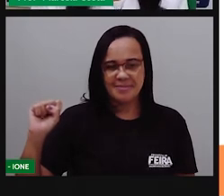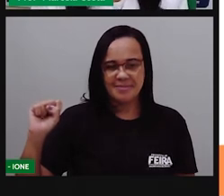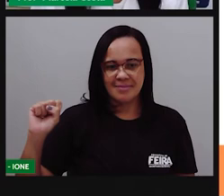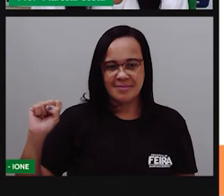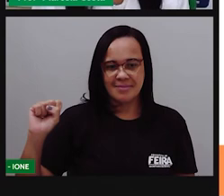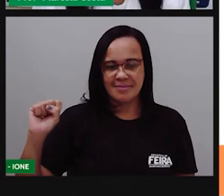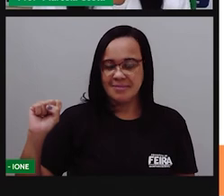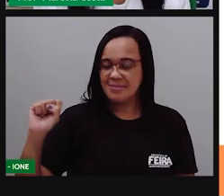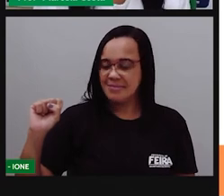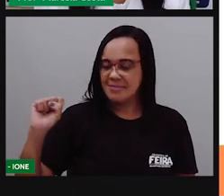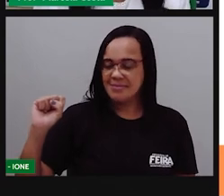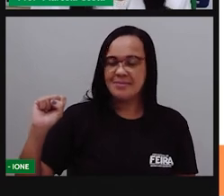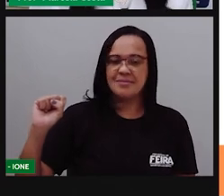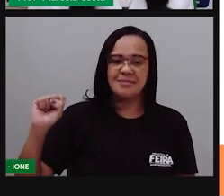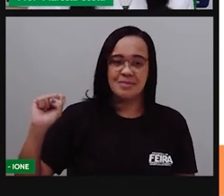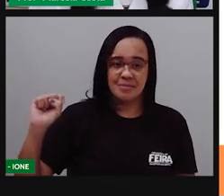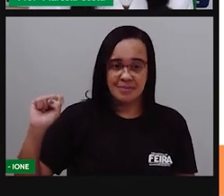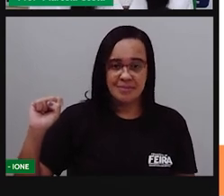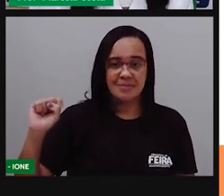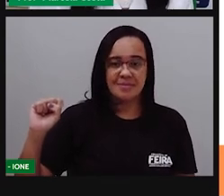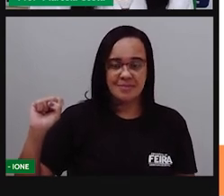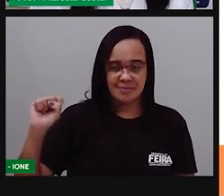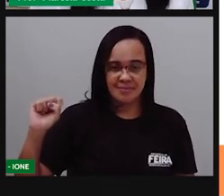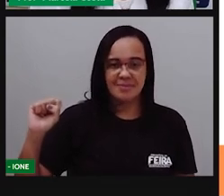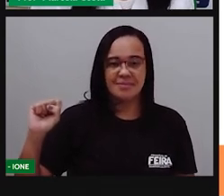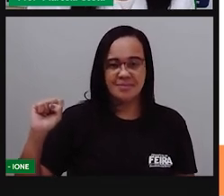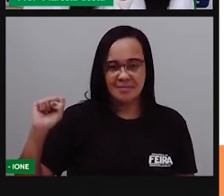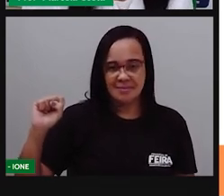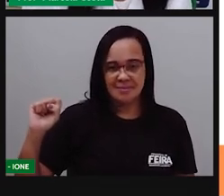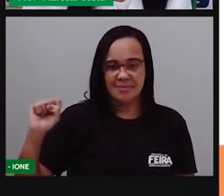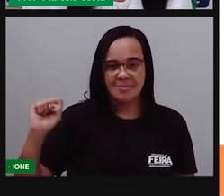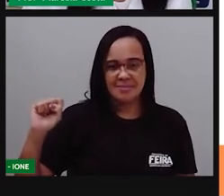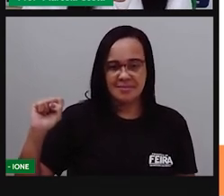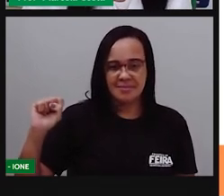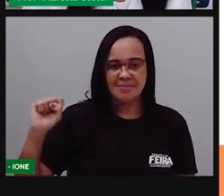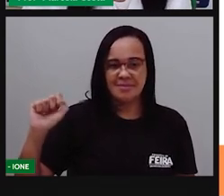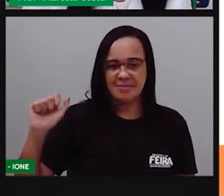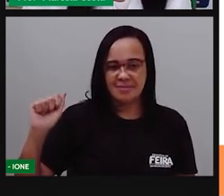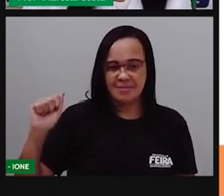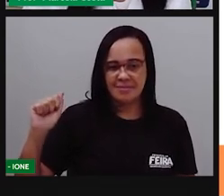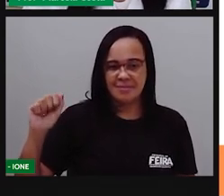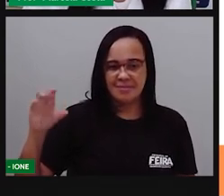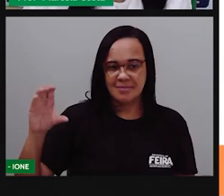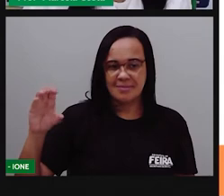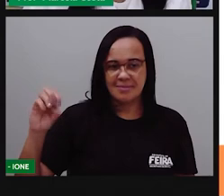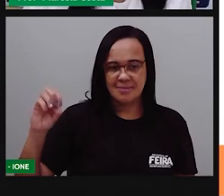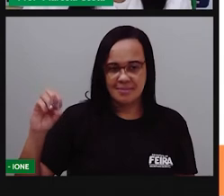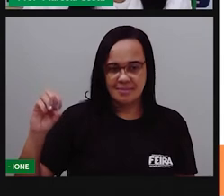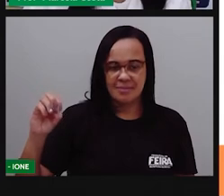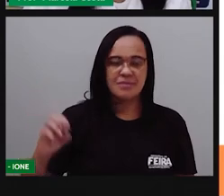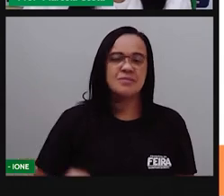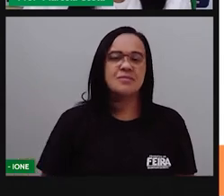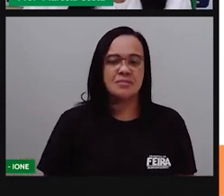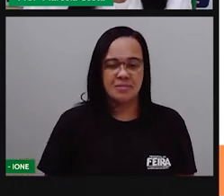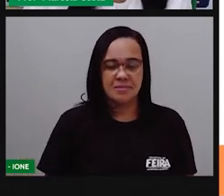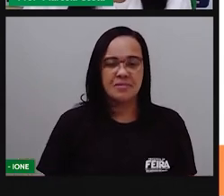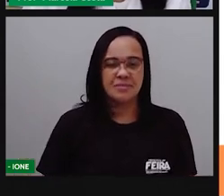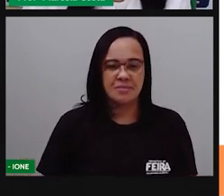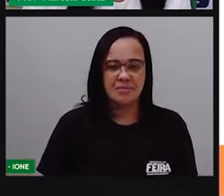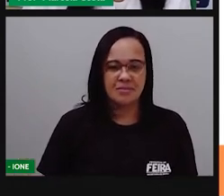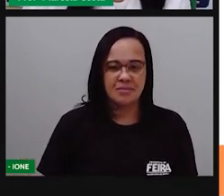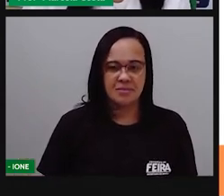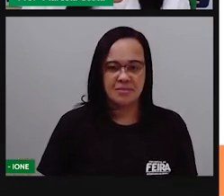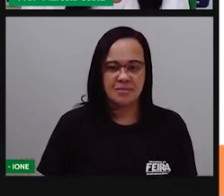Começa com a letra C. Muito bem. Olha. Saco. Vamos